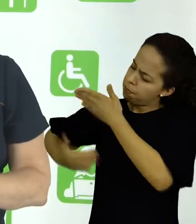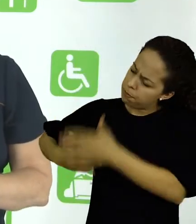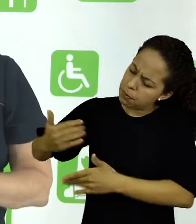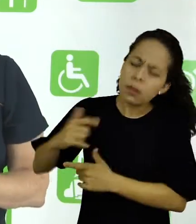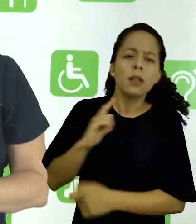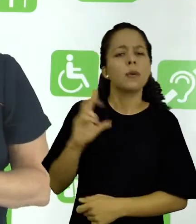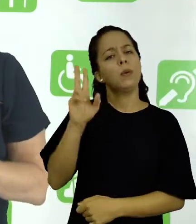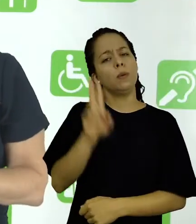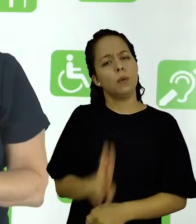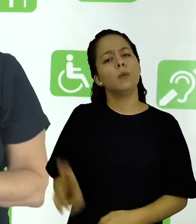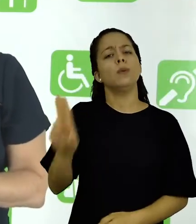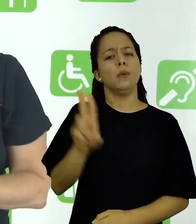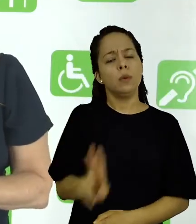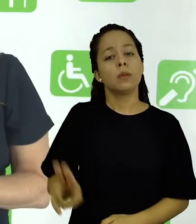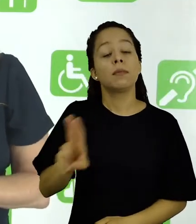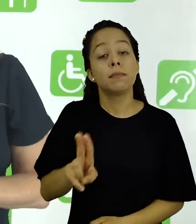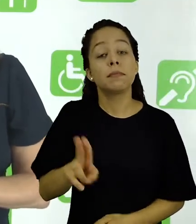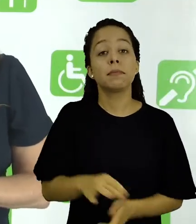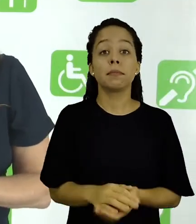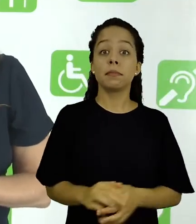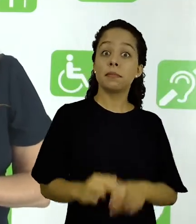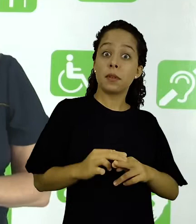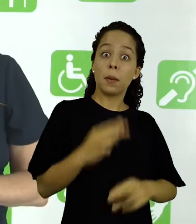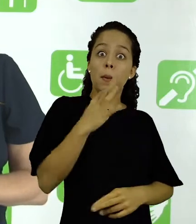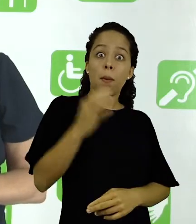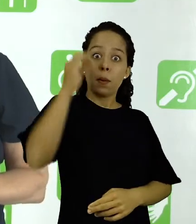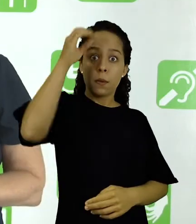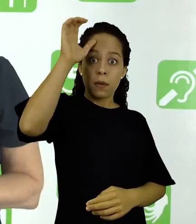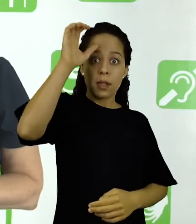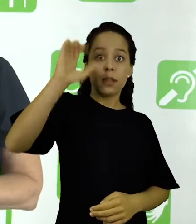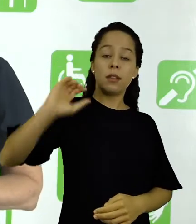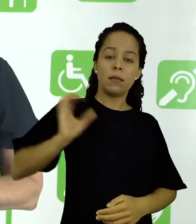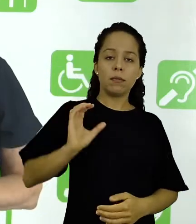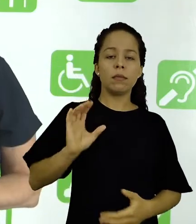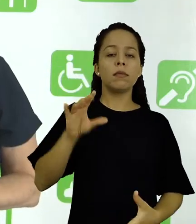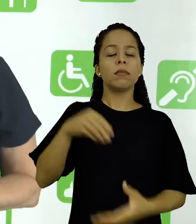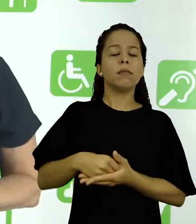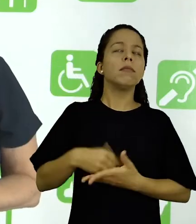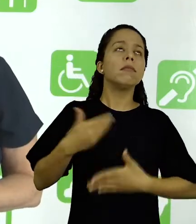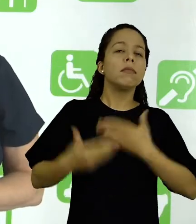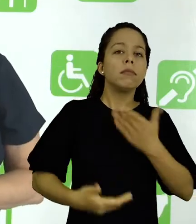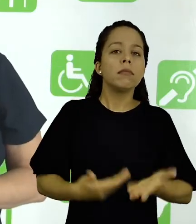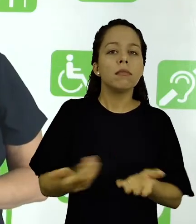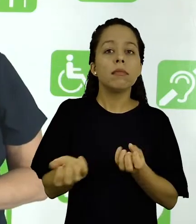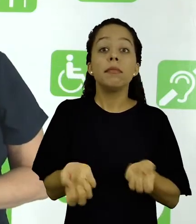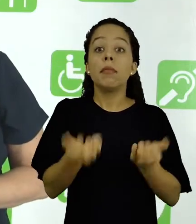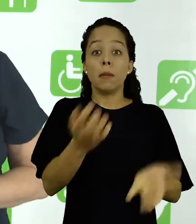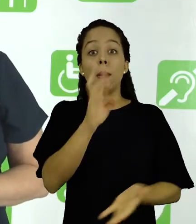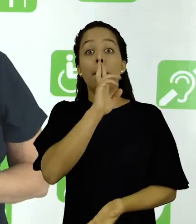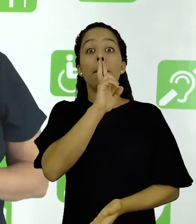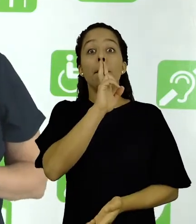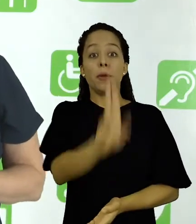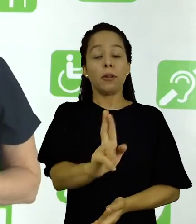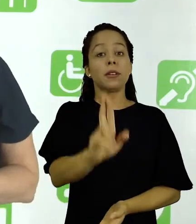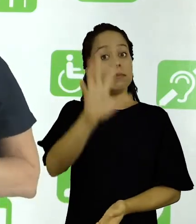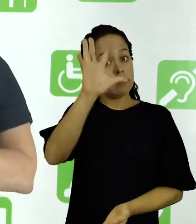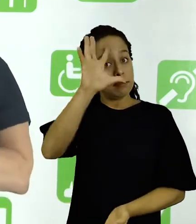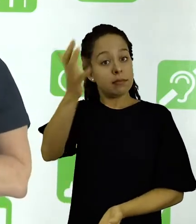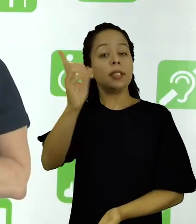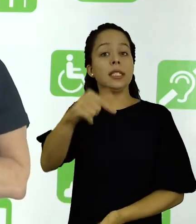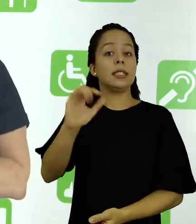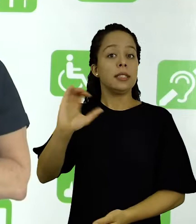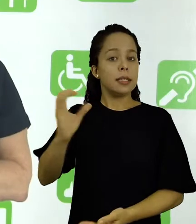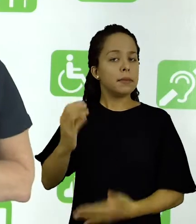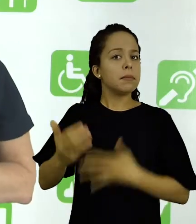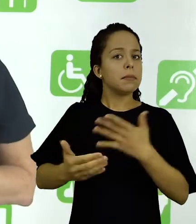ao longo do tempo. E esse conhecimento científico, ele proporcionou conclusões